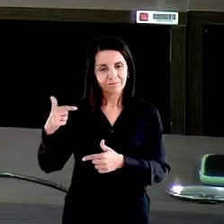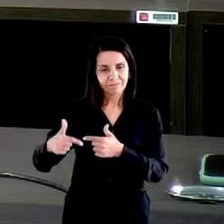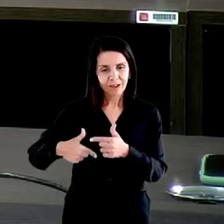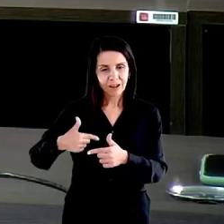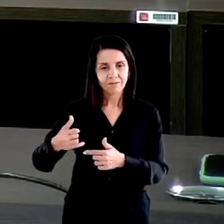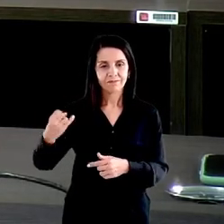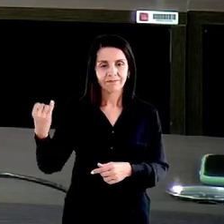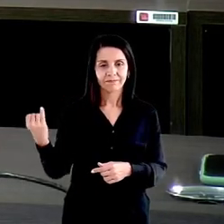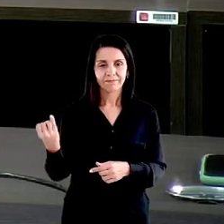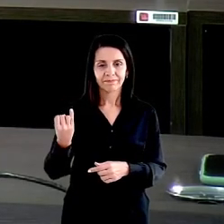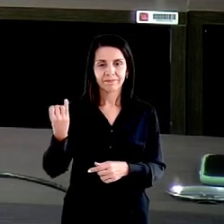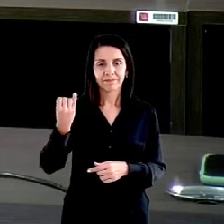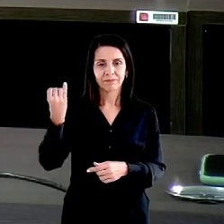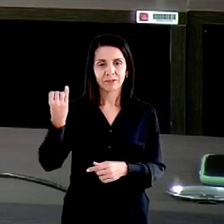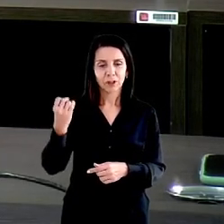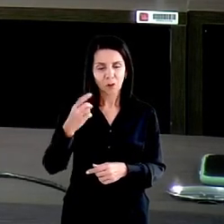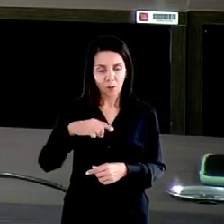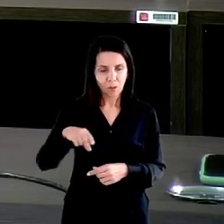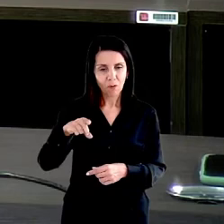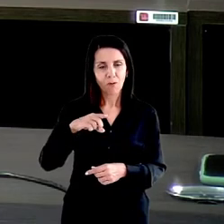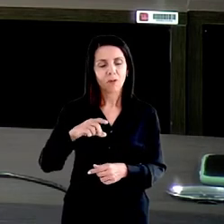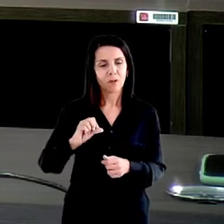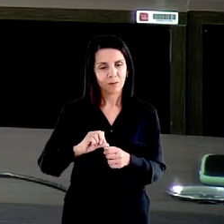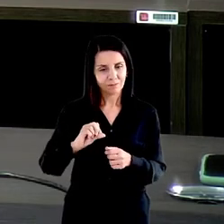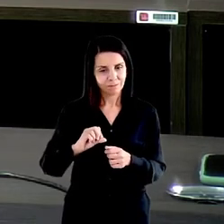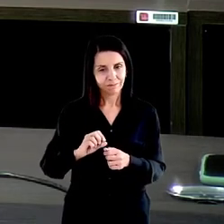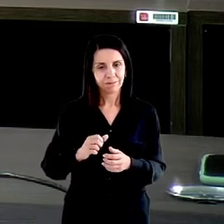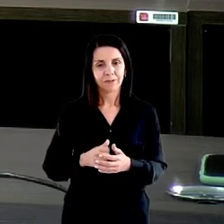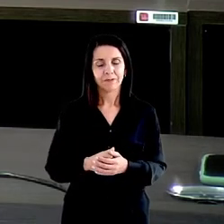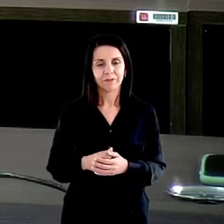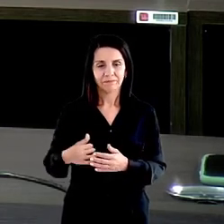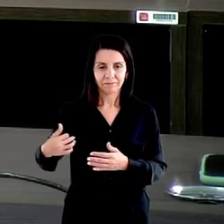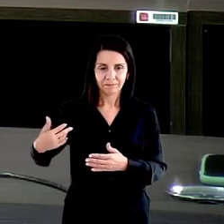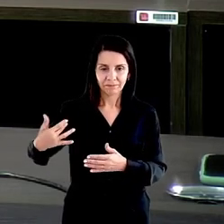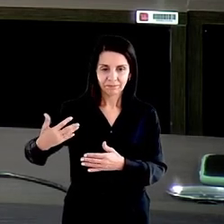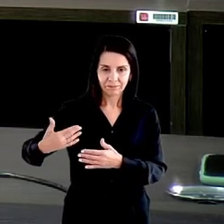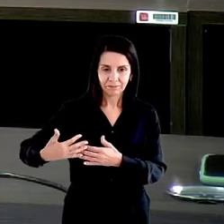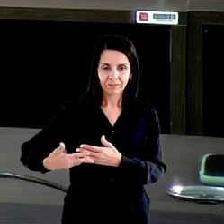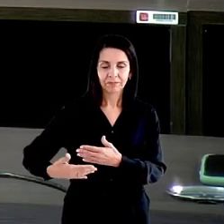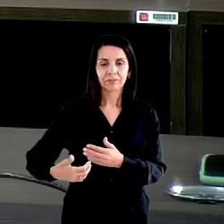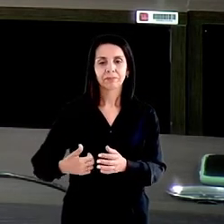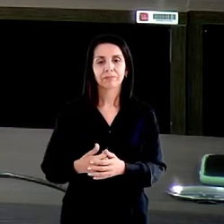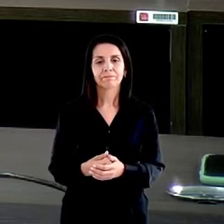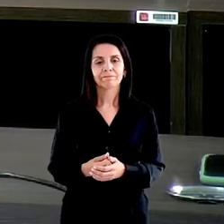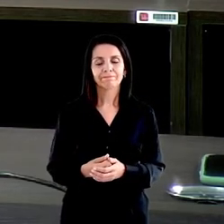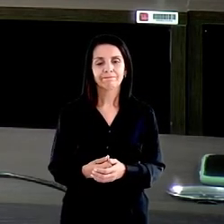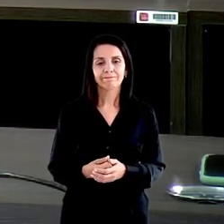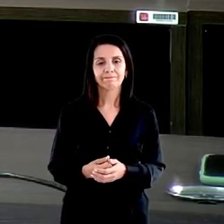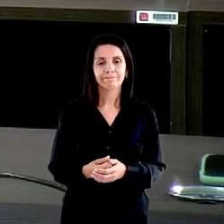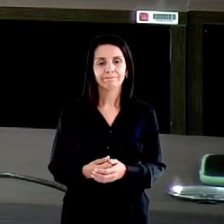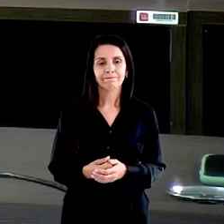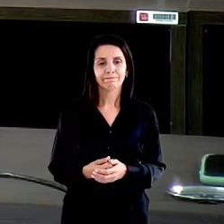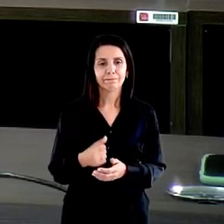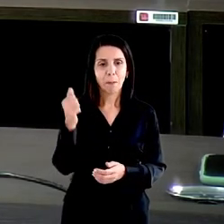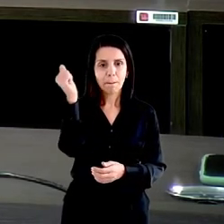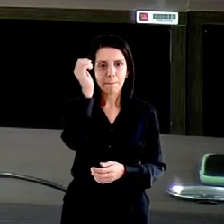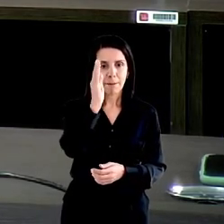desenvolvem. Nós vivemos num país da fartura.